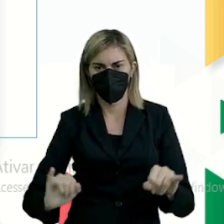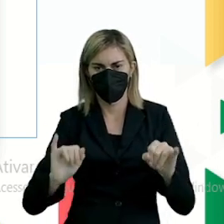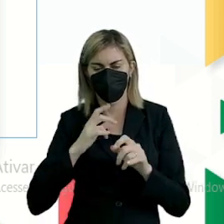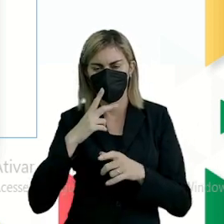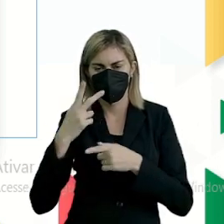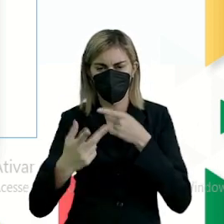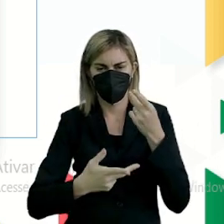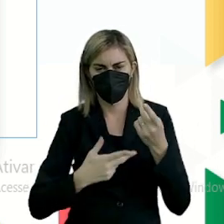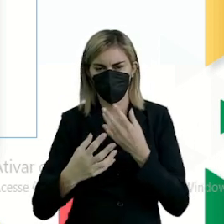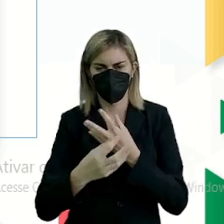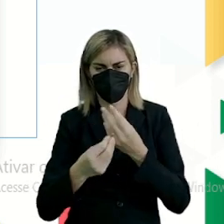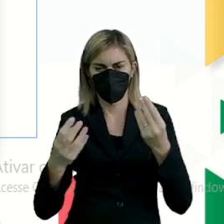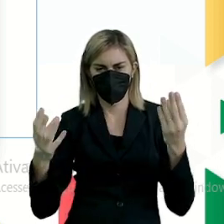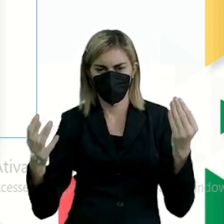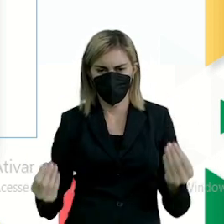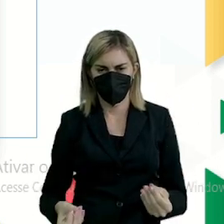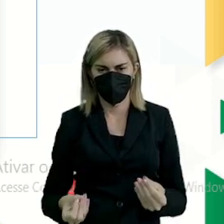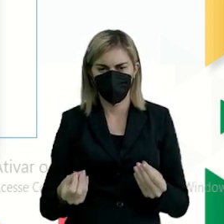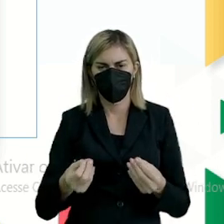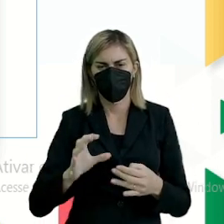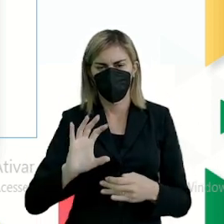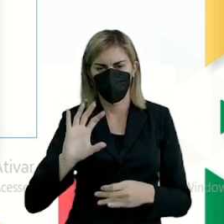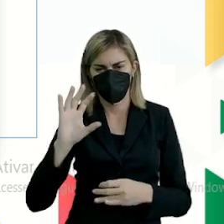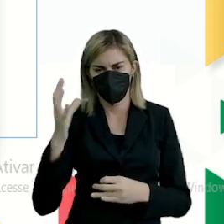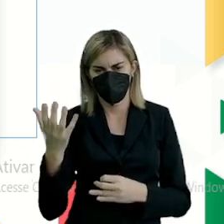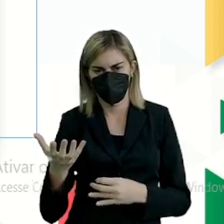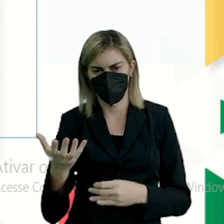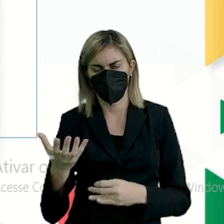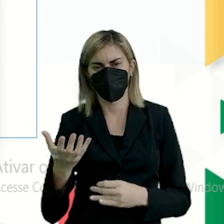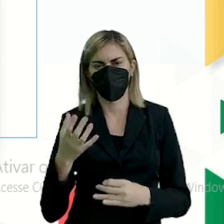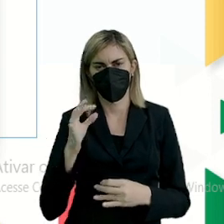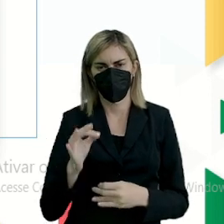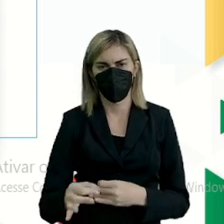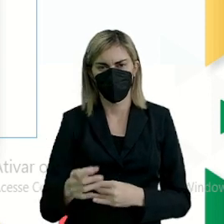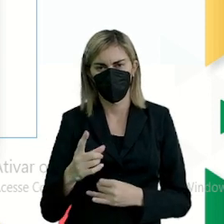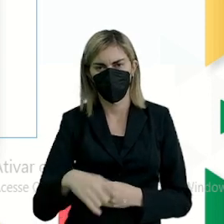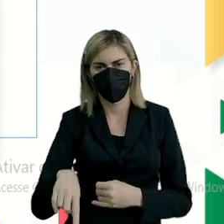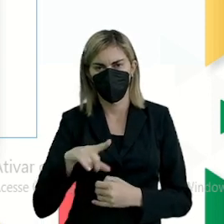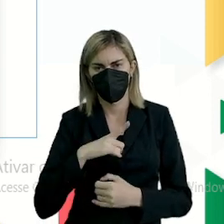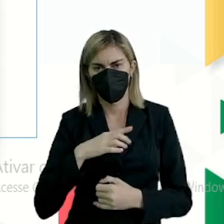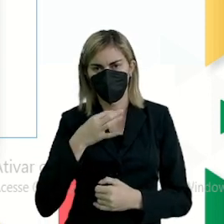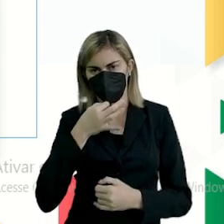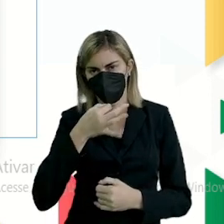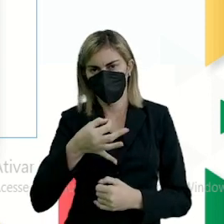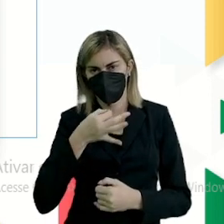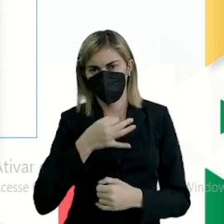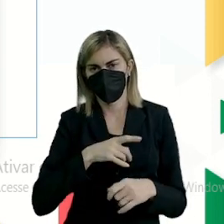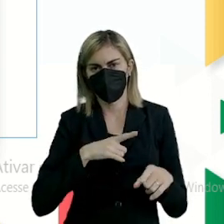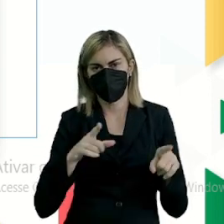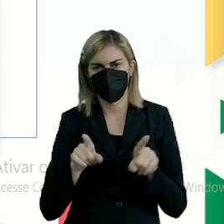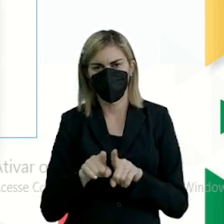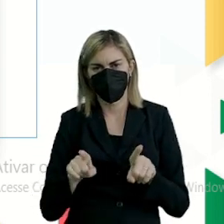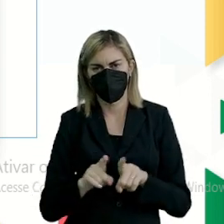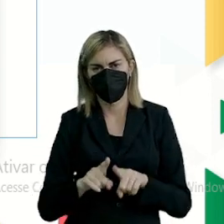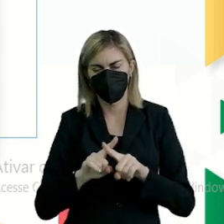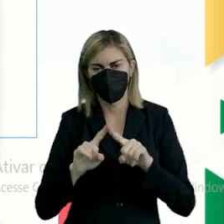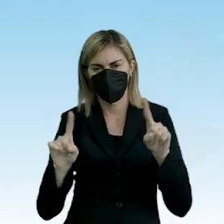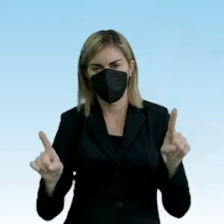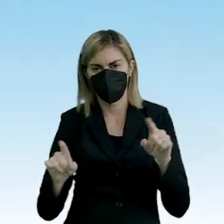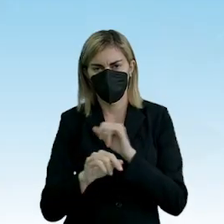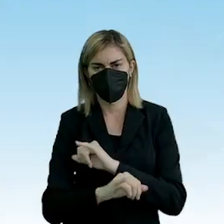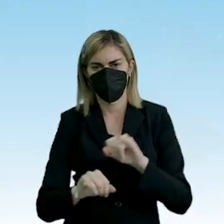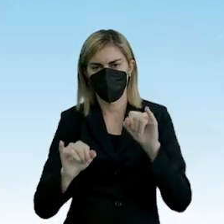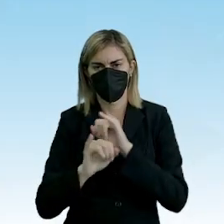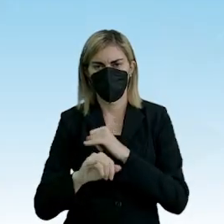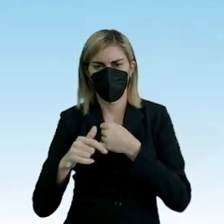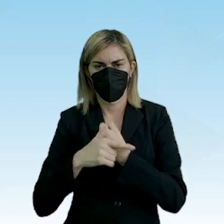falei, muitas vezes ela é embasada no fato, certo? Nós temos a opinião também, mas a notícia, o